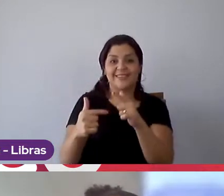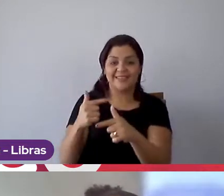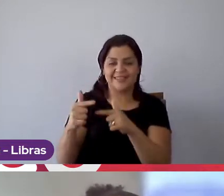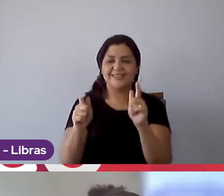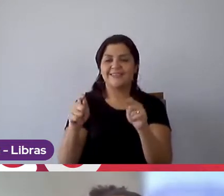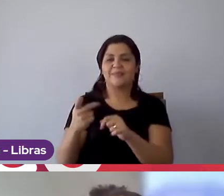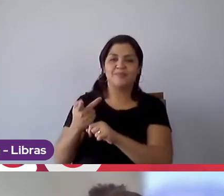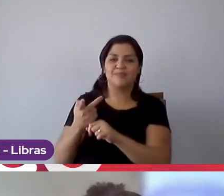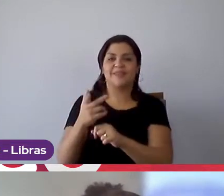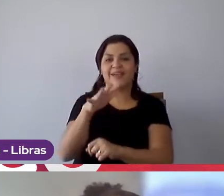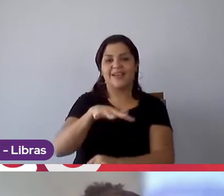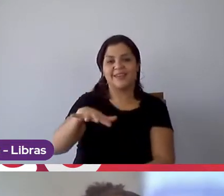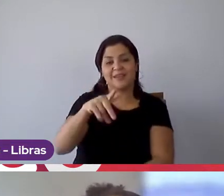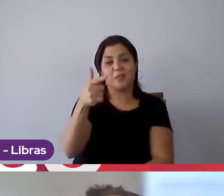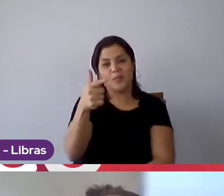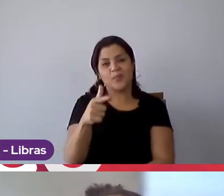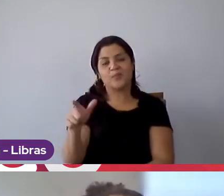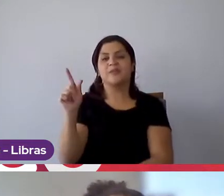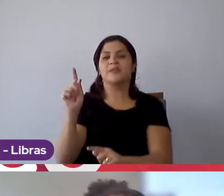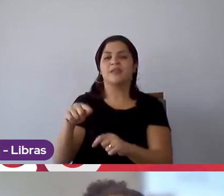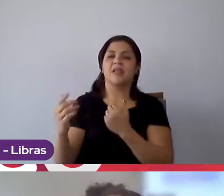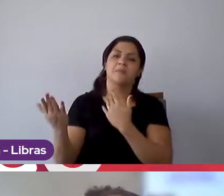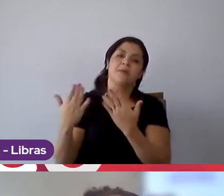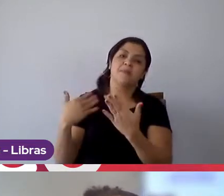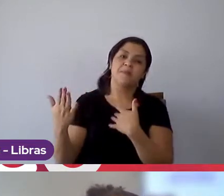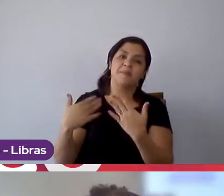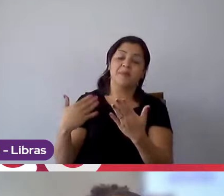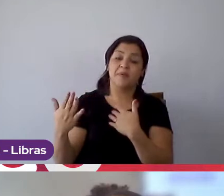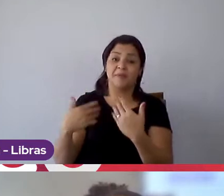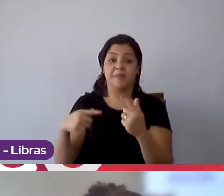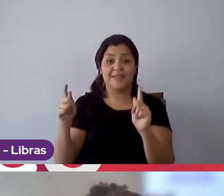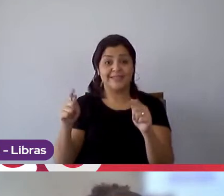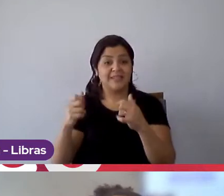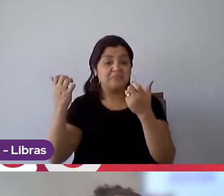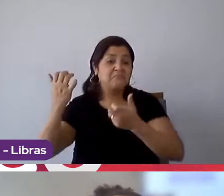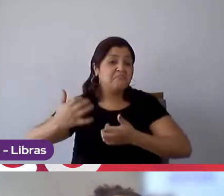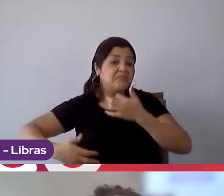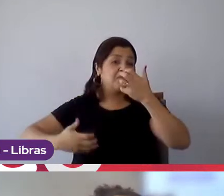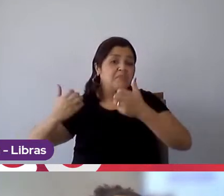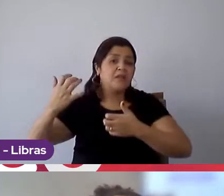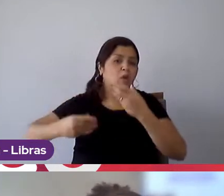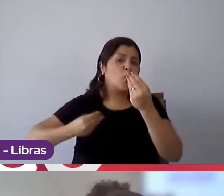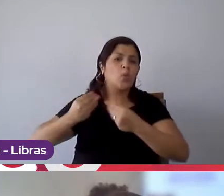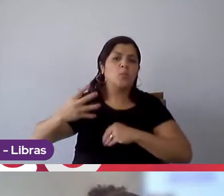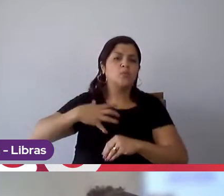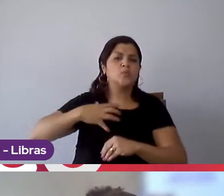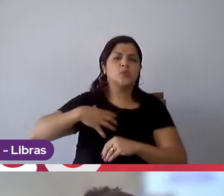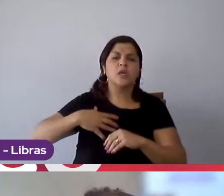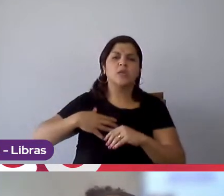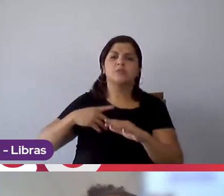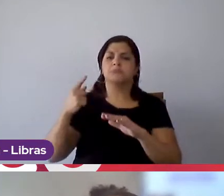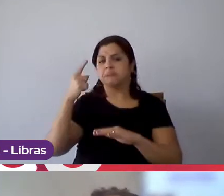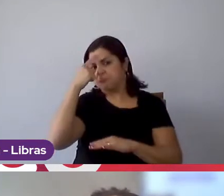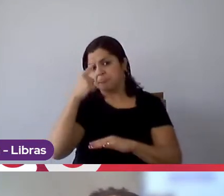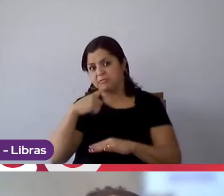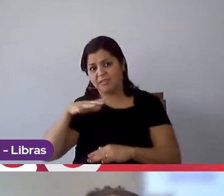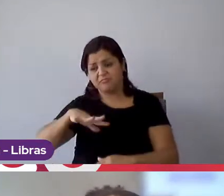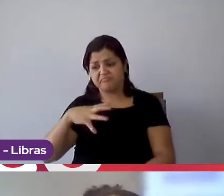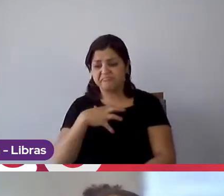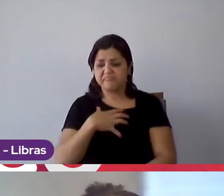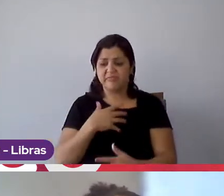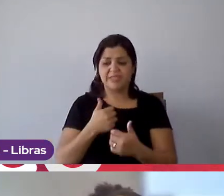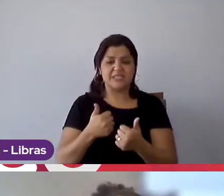pessoas das outras áreas que você pode conversar e essas pessoas vão te explicando como funcionam essas áreas e se você se sentir ali